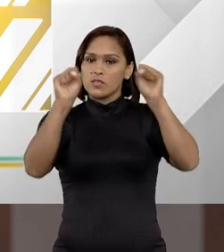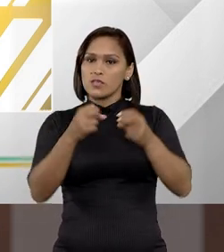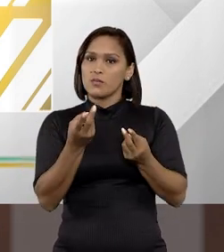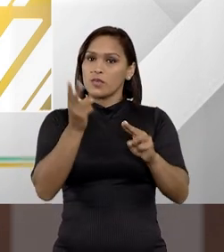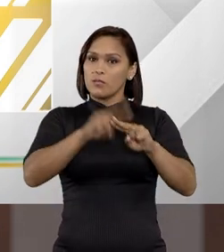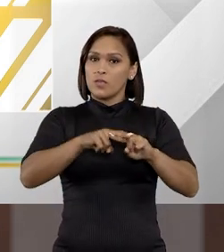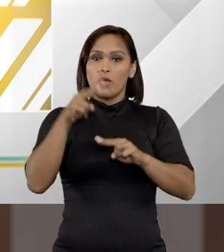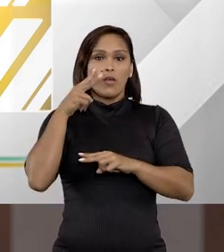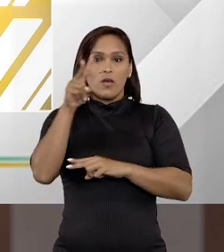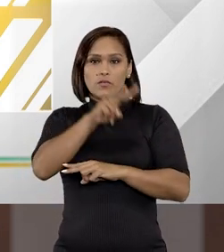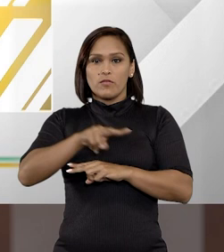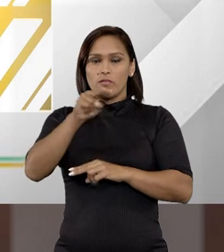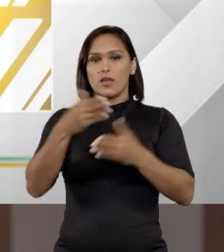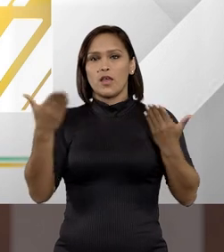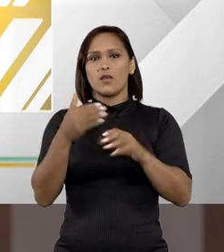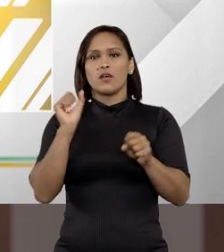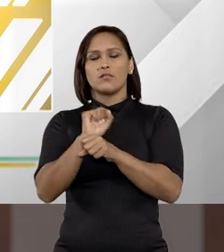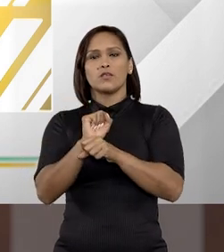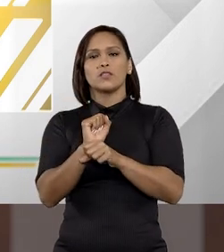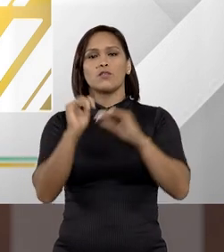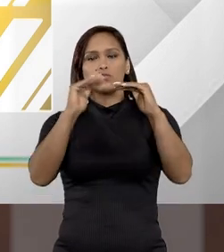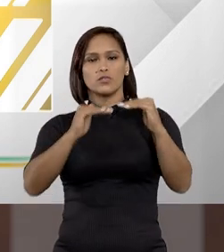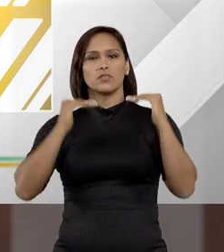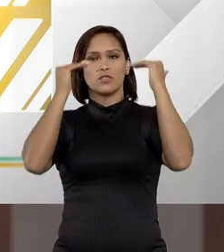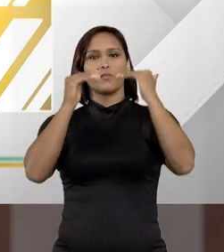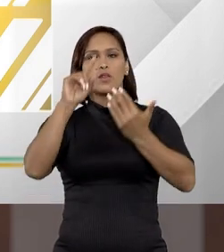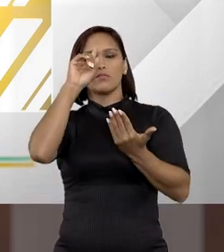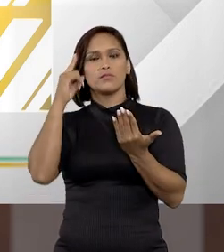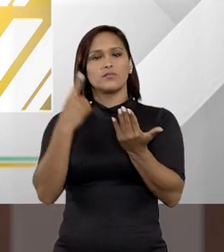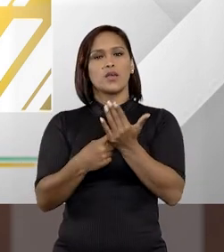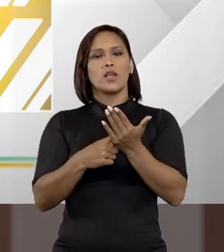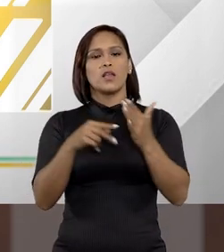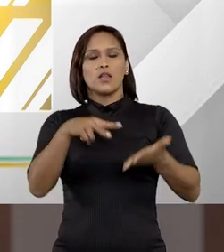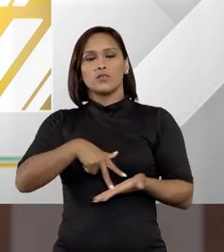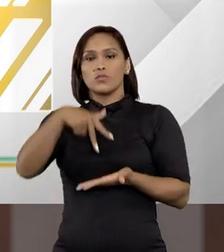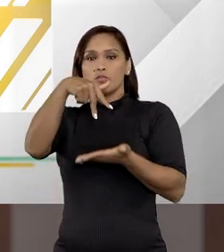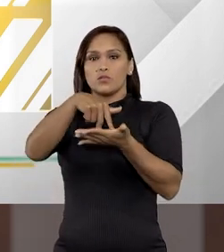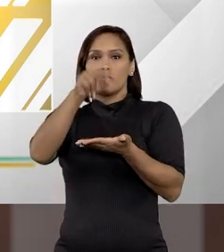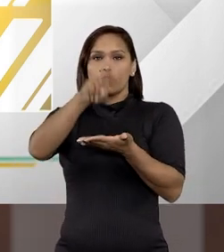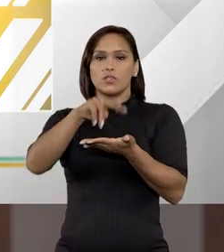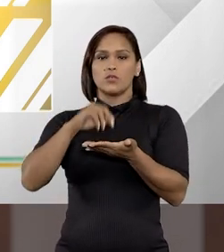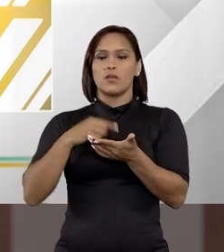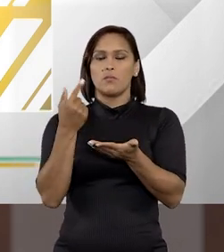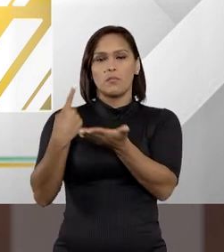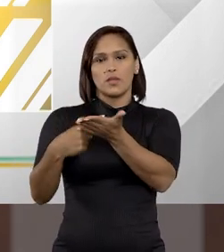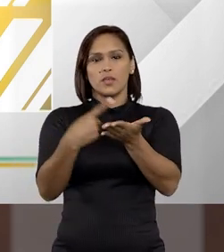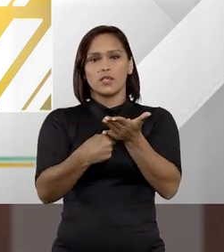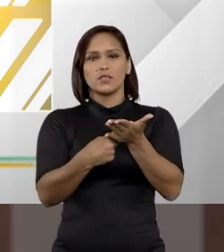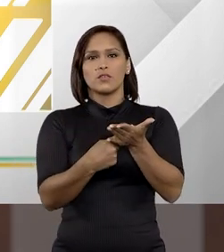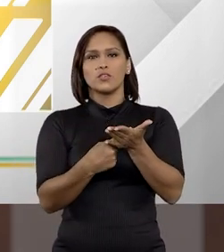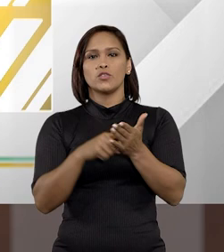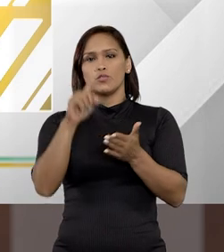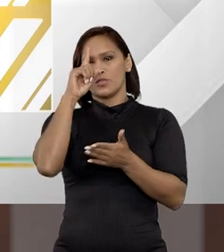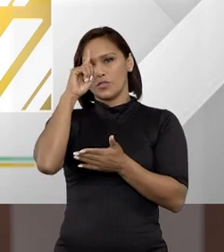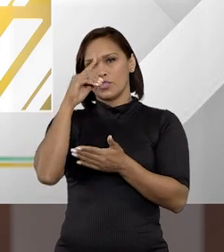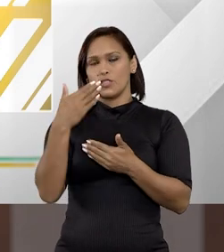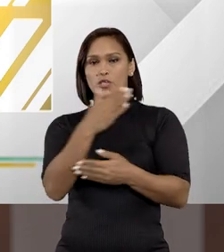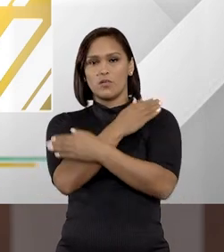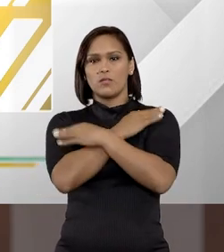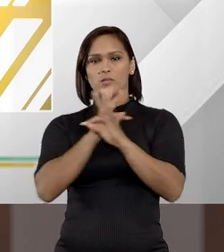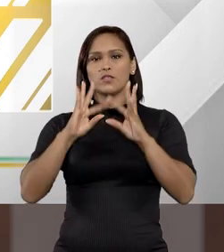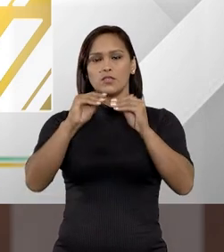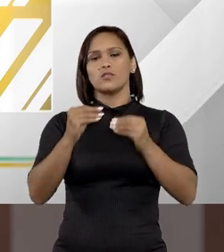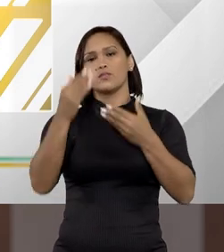no sistema criminal como a gente está vendo e agora vamos aguardar os tribunais superiores as suas posições para as aplicações no dia a dia.